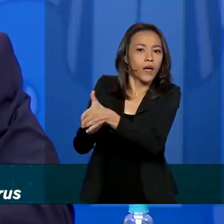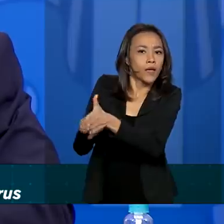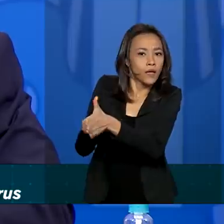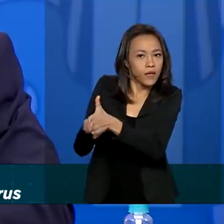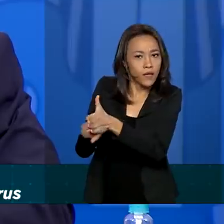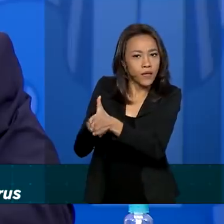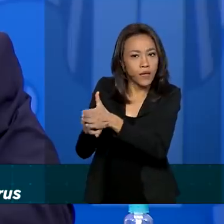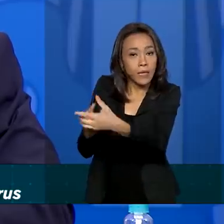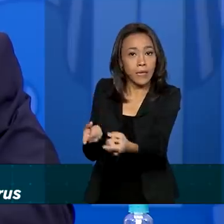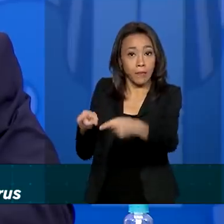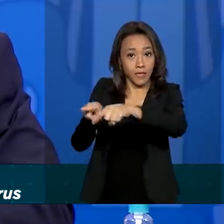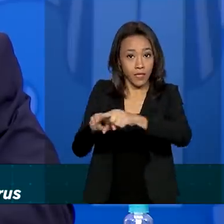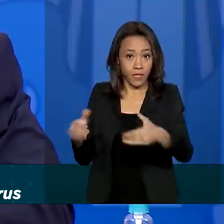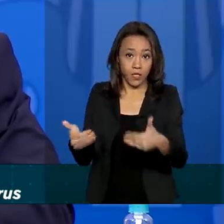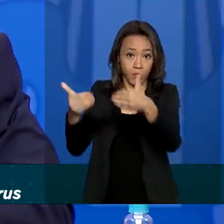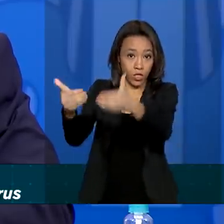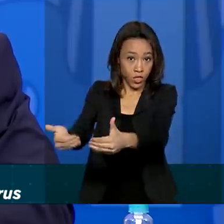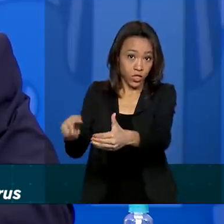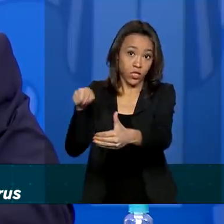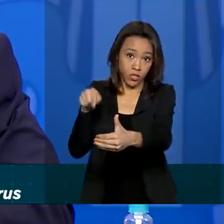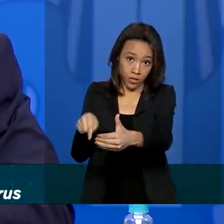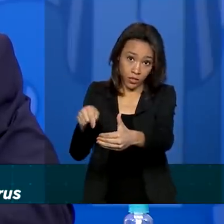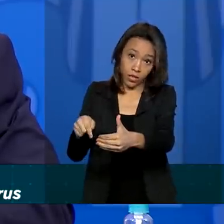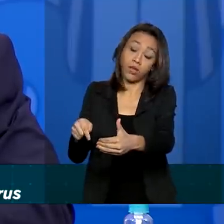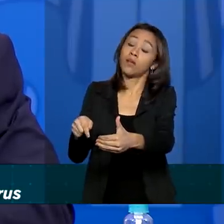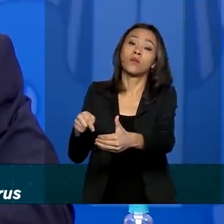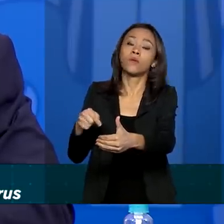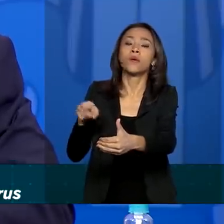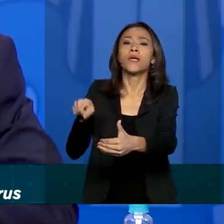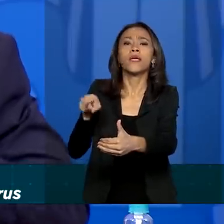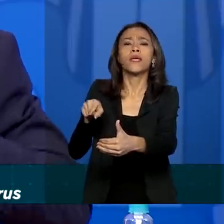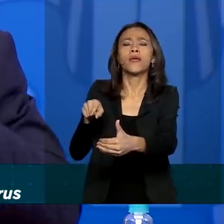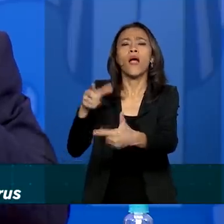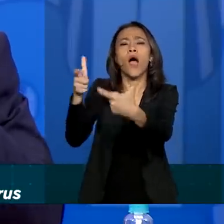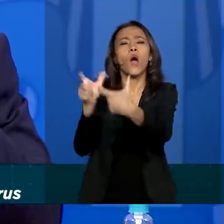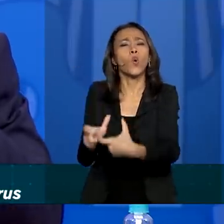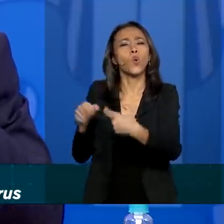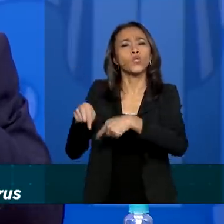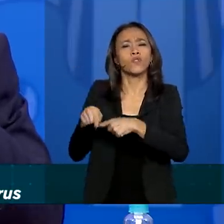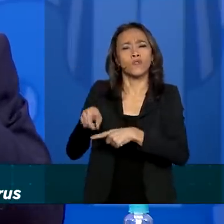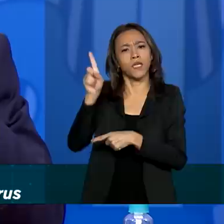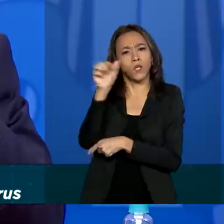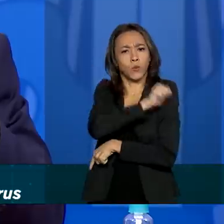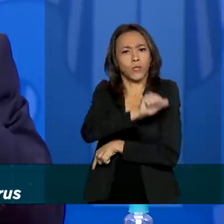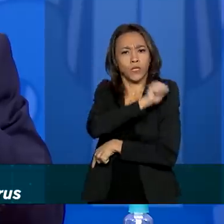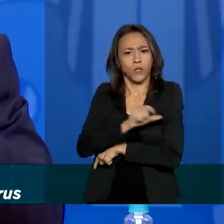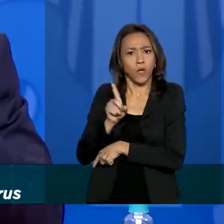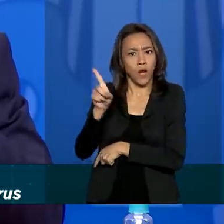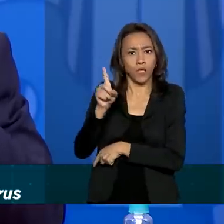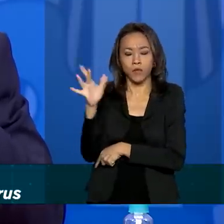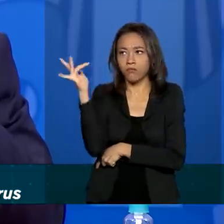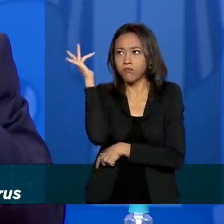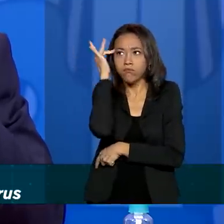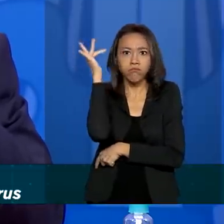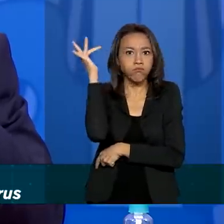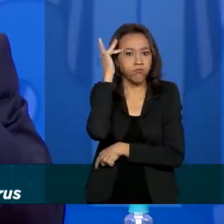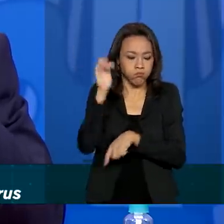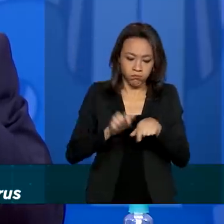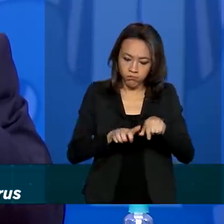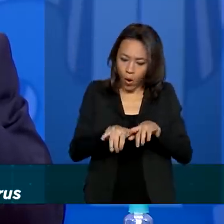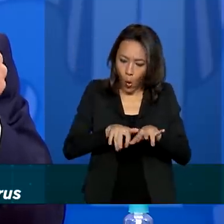Comunicações, que fica em Petrópolis, Laboratório Nacional de Computação Científica, onde nós temos lá o maior supercomputador, vamos dizer, o